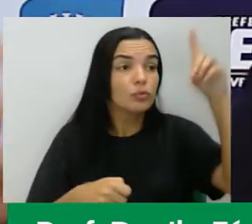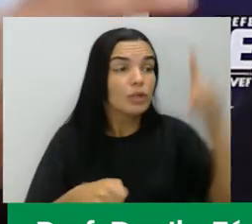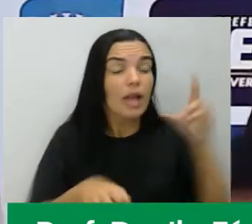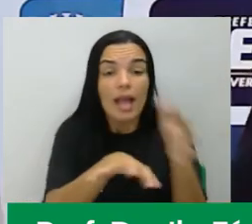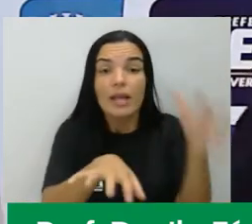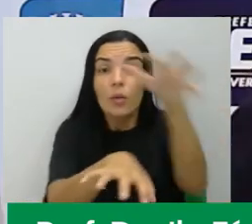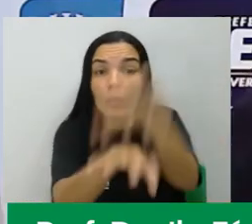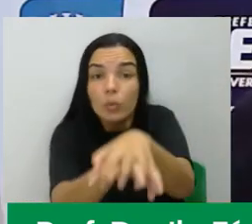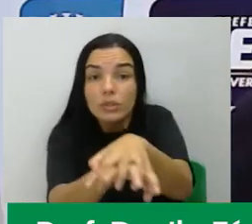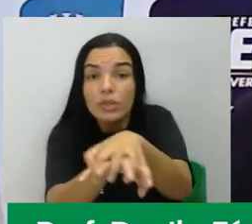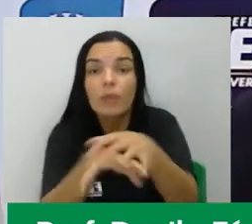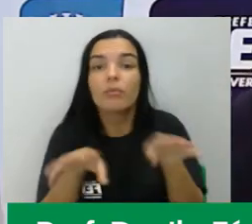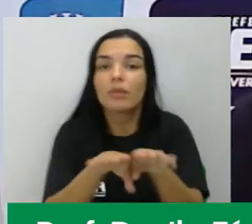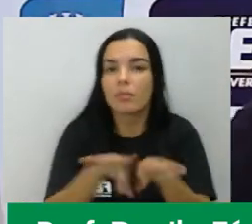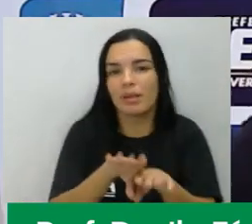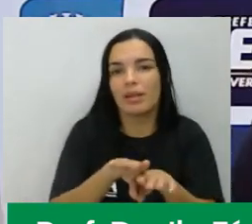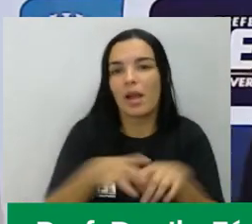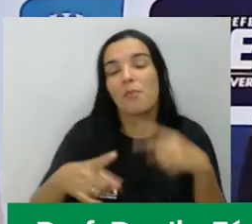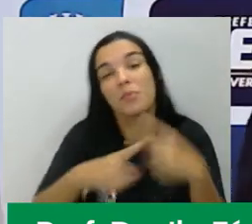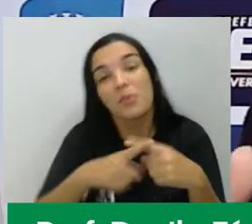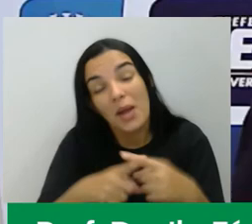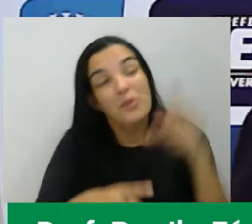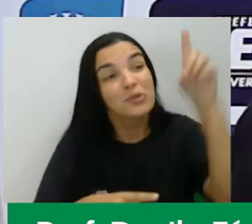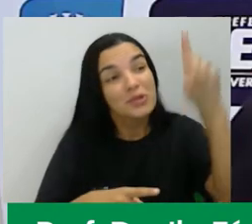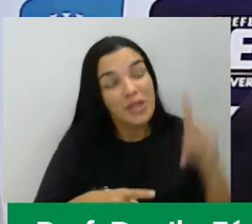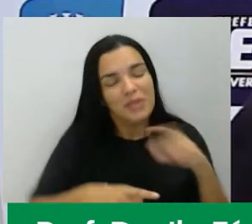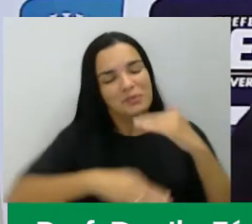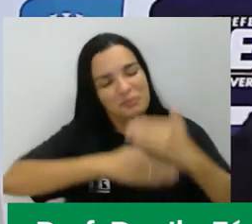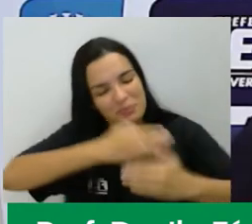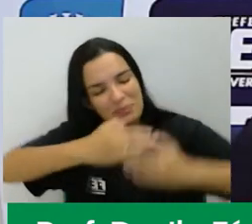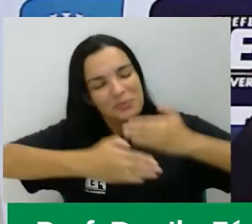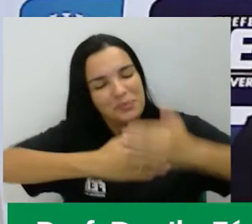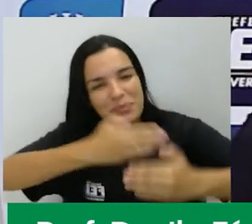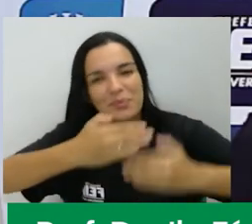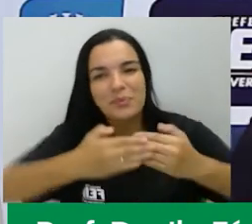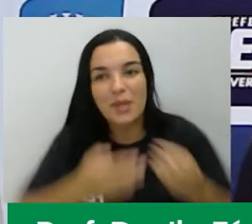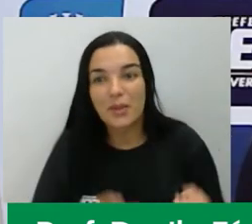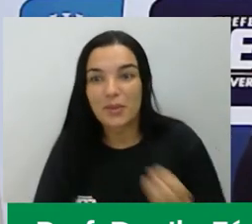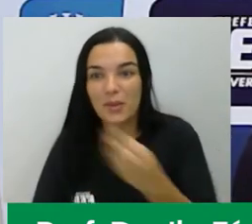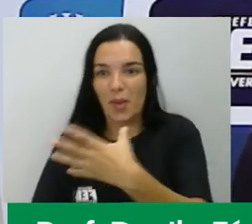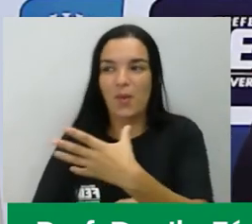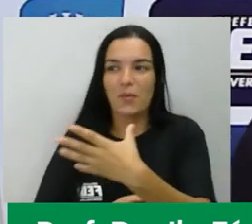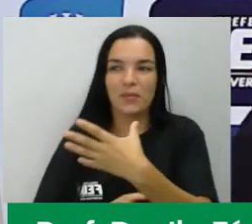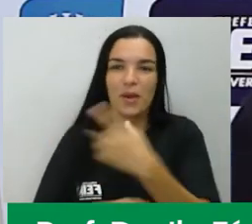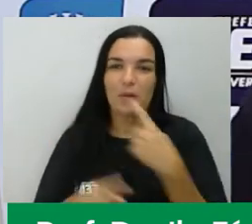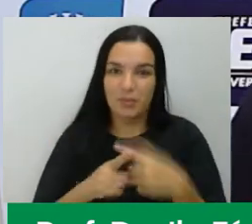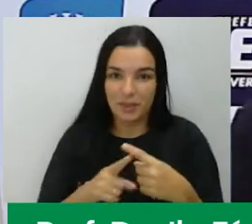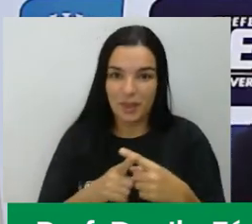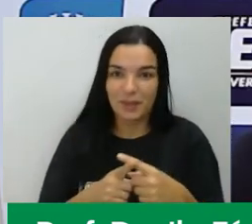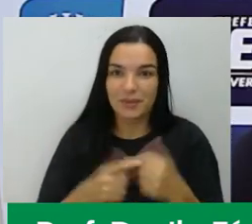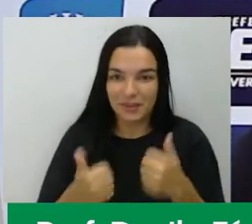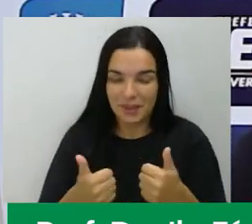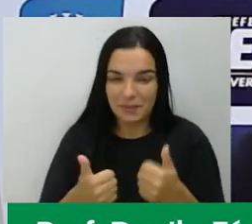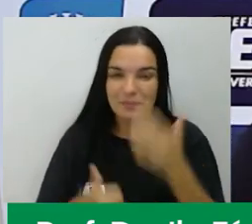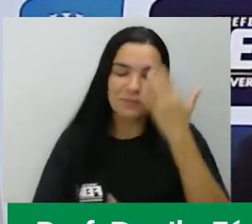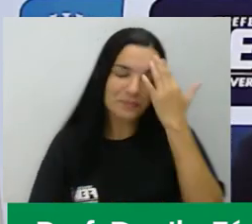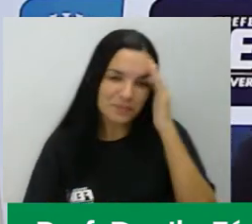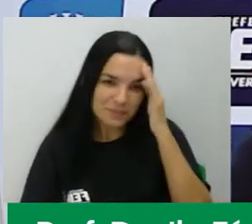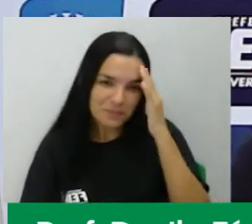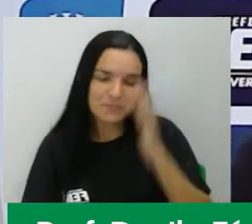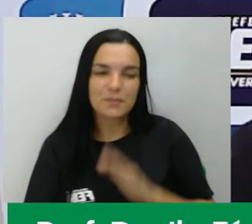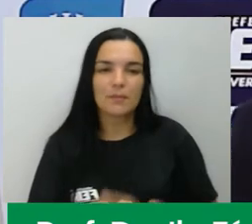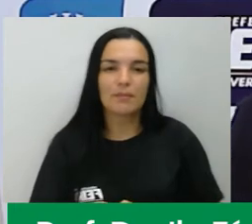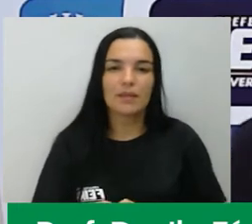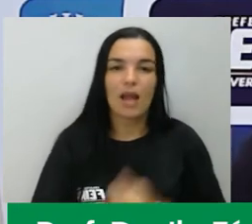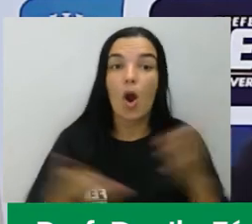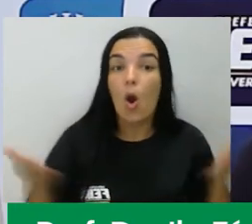Os direitos vão surgindo a cada momento. E cada vez mais vão se renovando. Ok? Então, o que é que a gente estudou